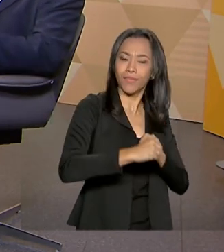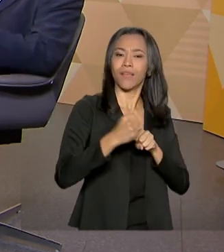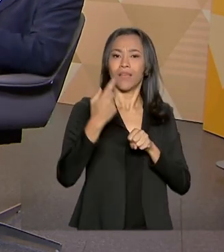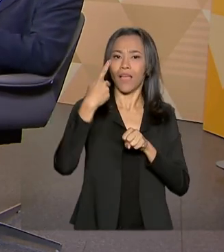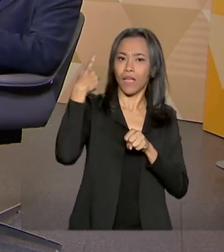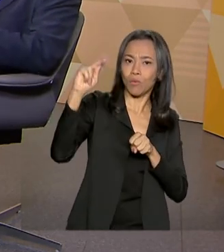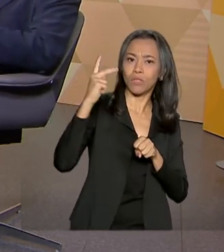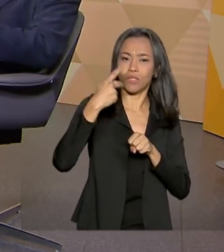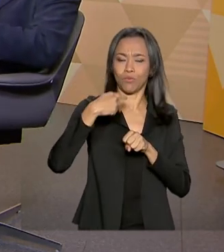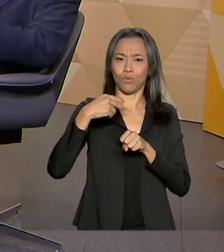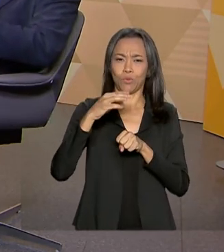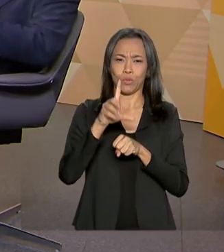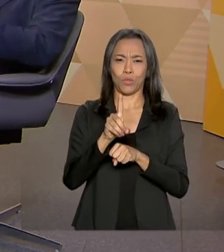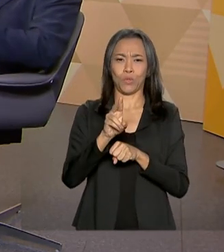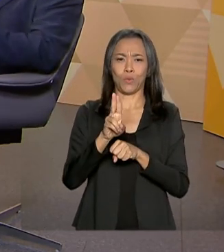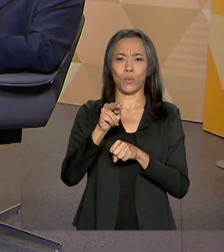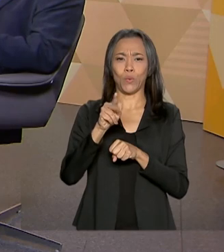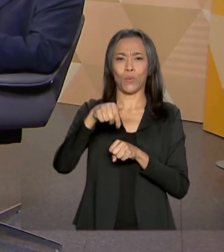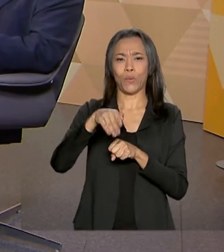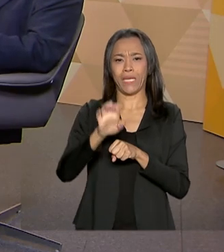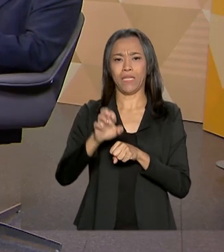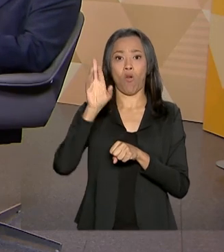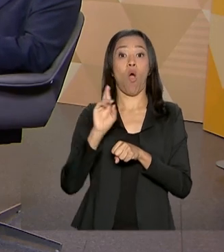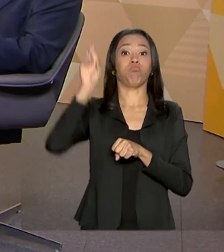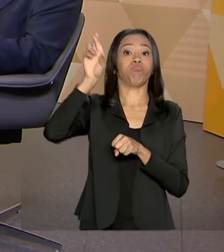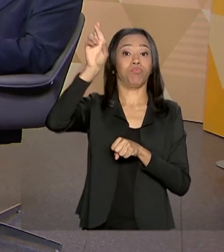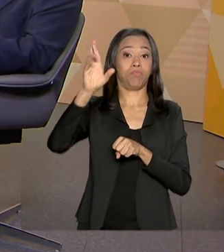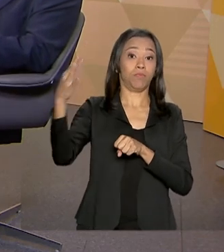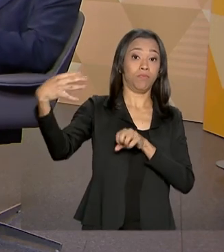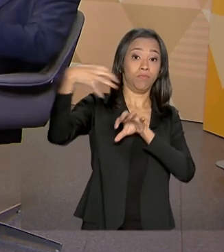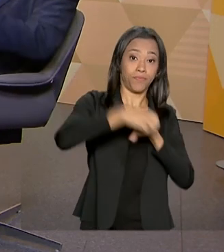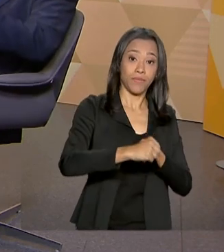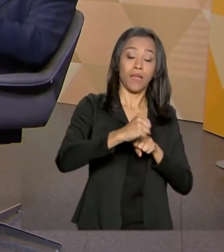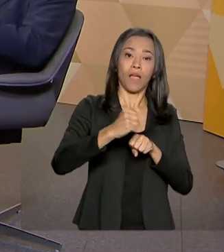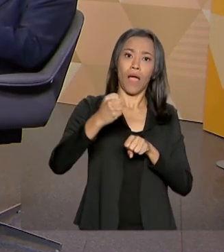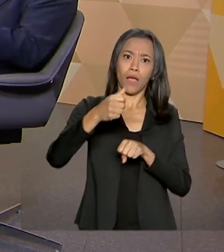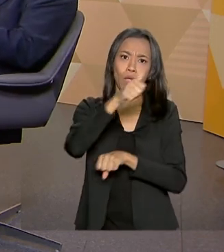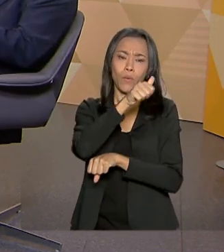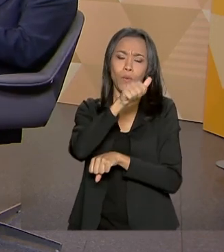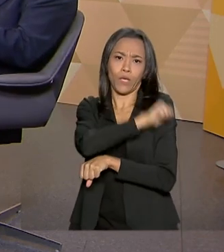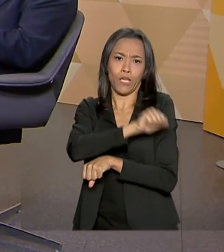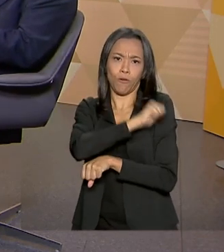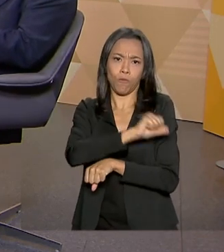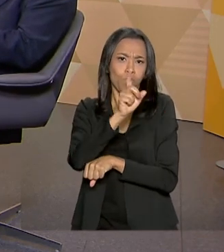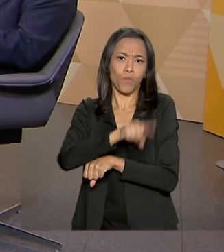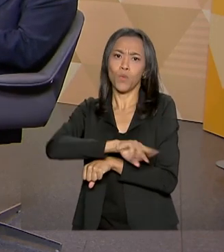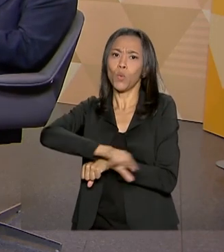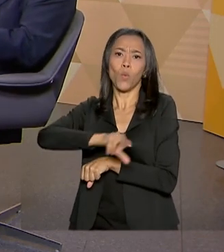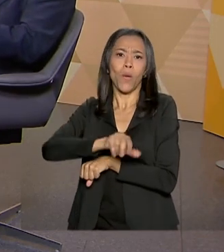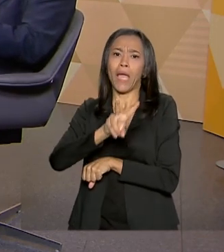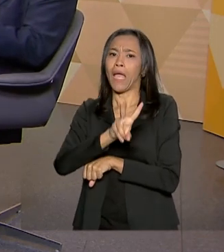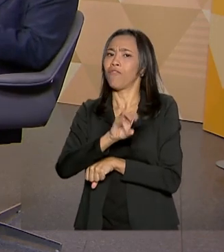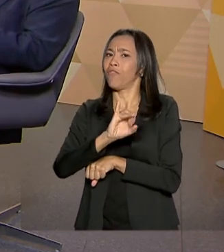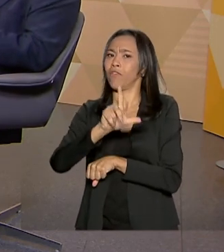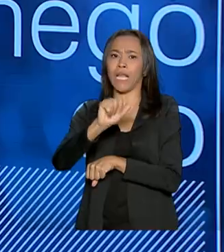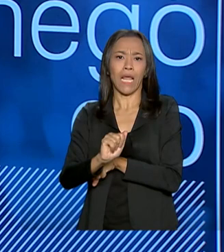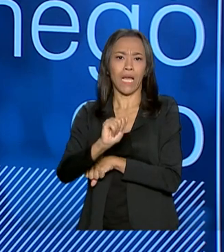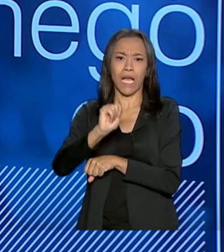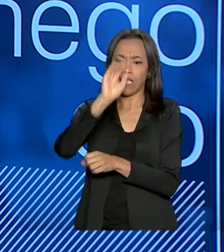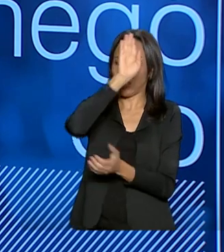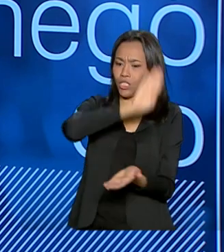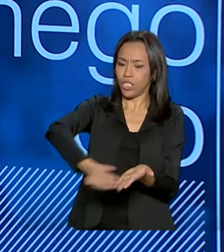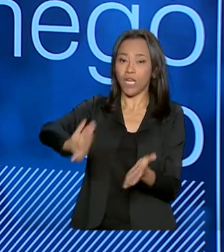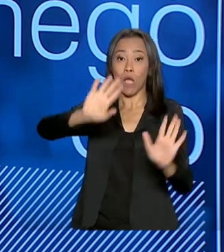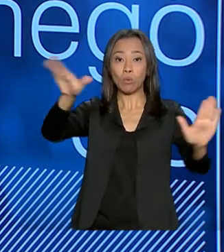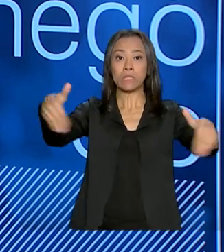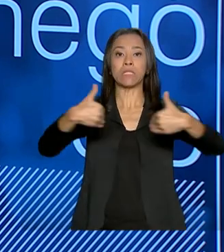marqueses, barões, né? E aí o Rio de Janeiro deixa de ser aquela vila e passa a ser, então, aquele epicentro de poder, passando a atrair